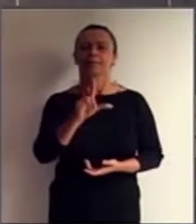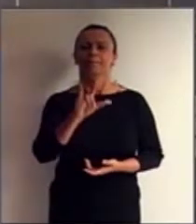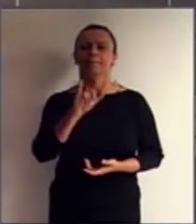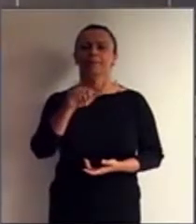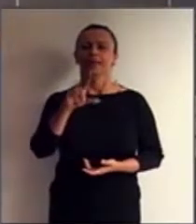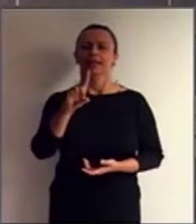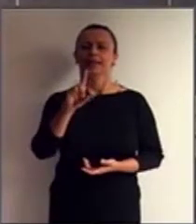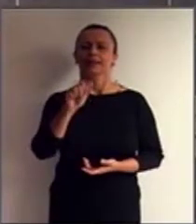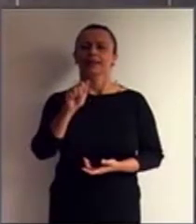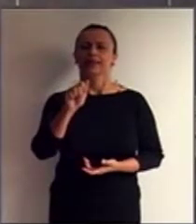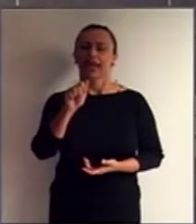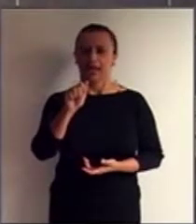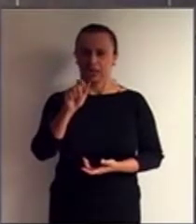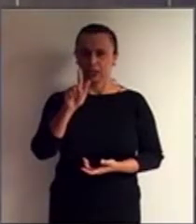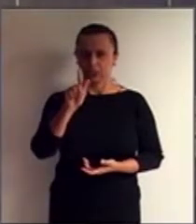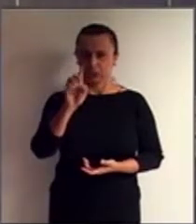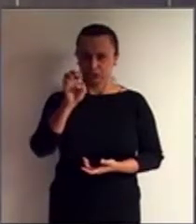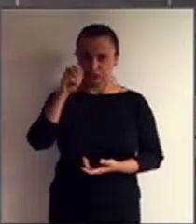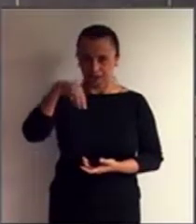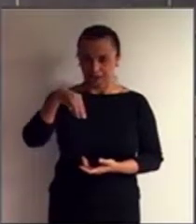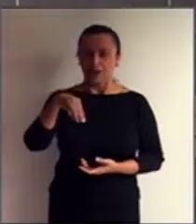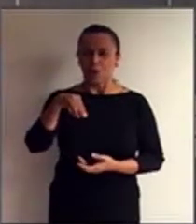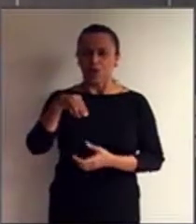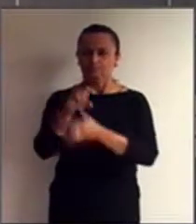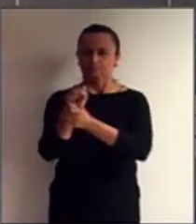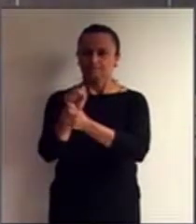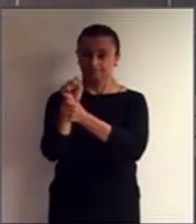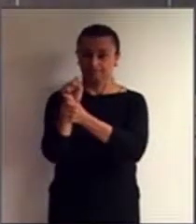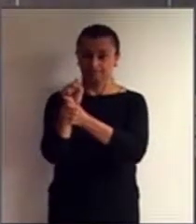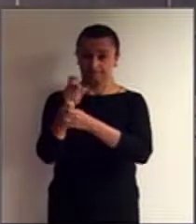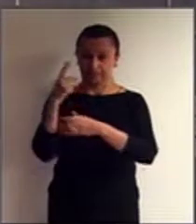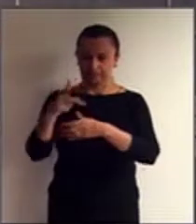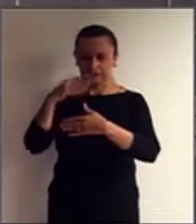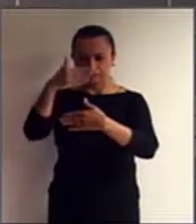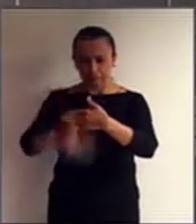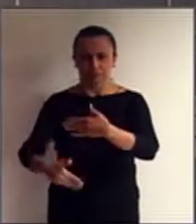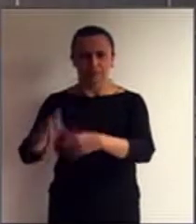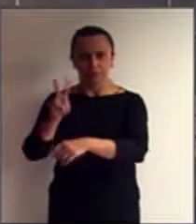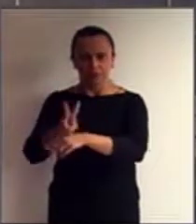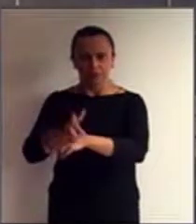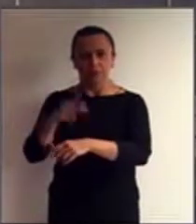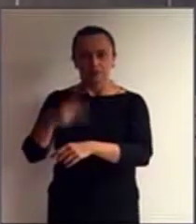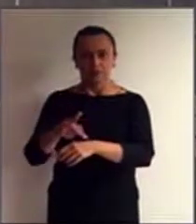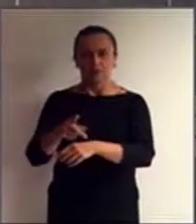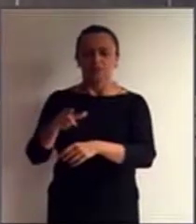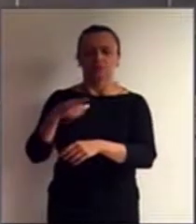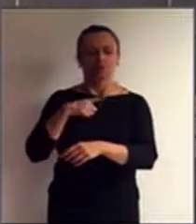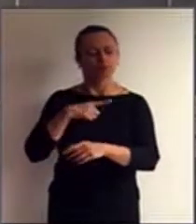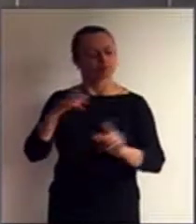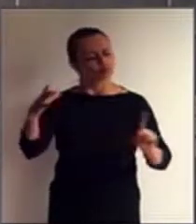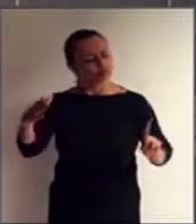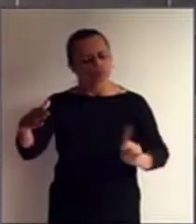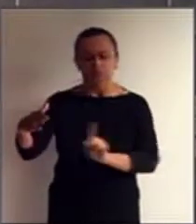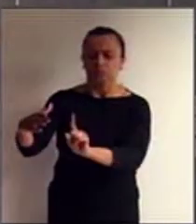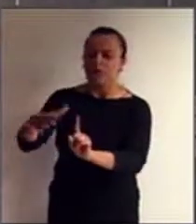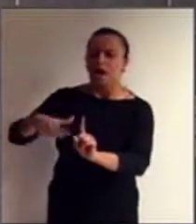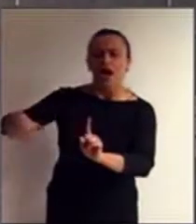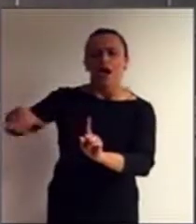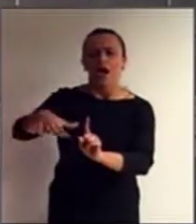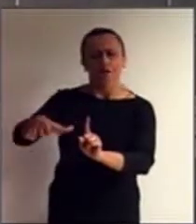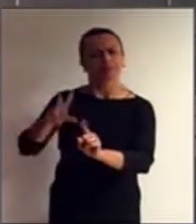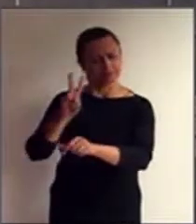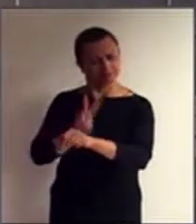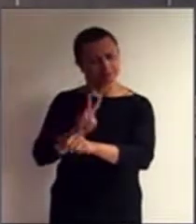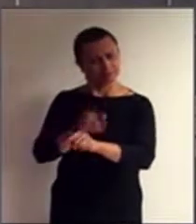desta blindagem da pessoa em relação ao seu ambiente. este ambiente